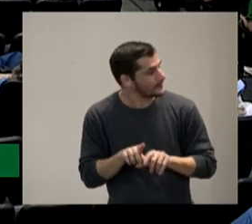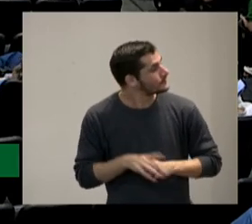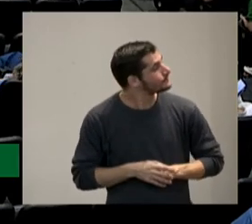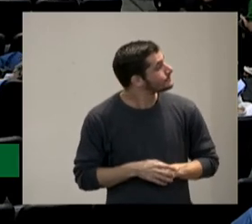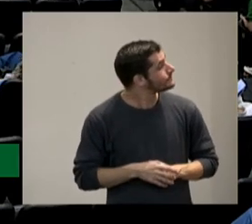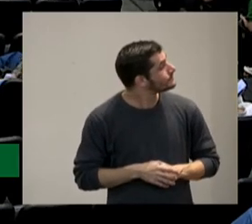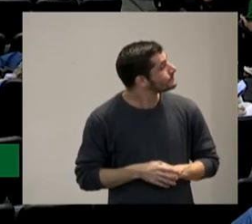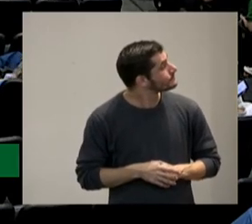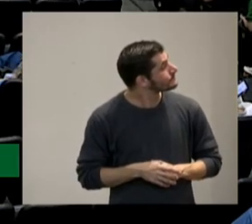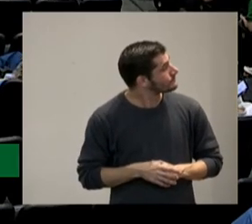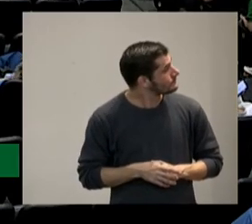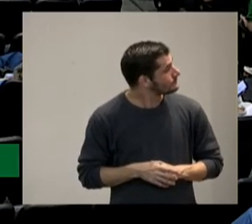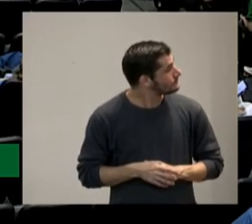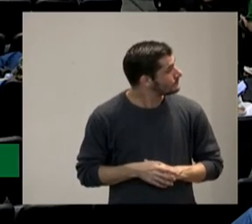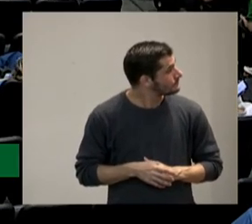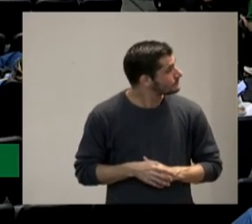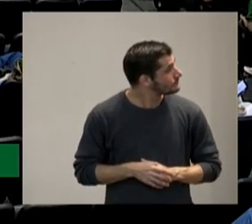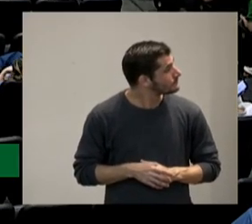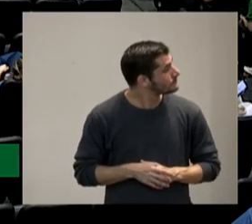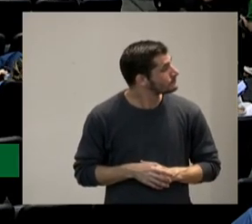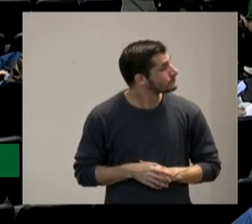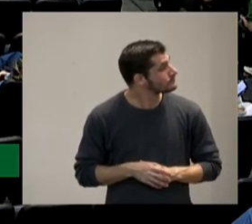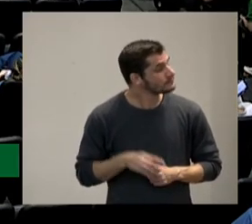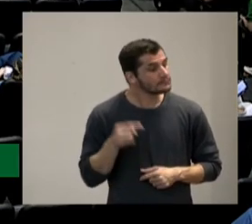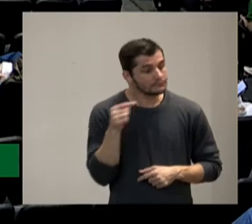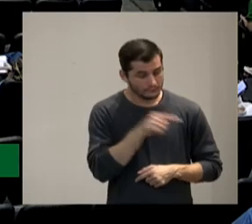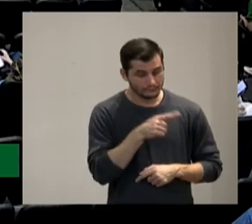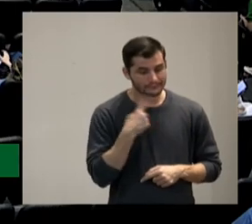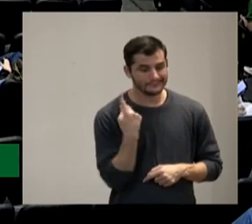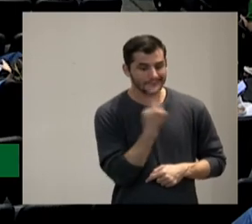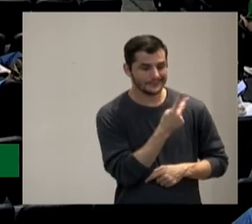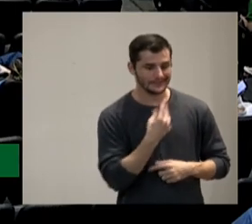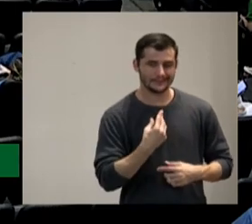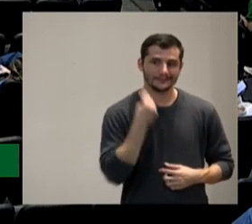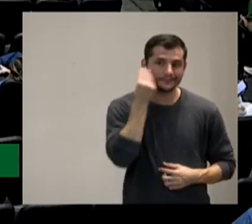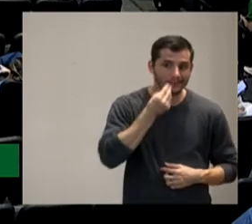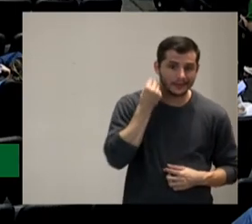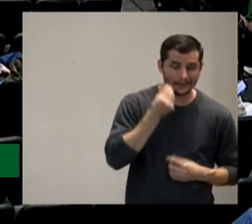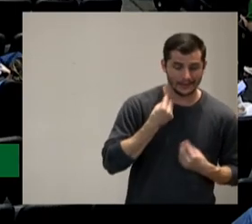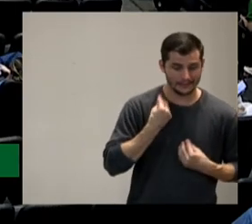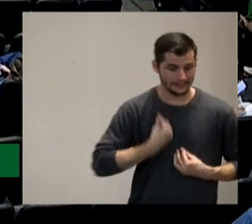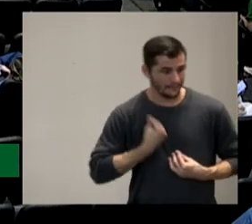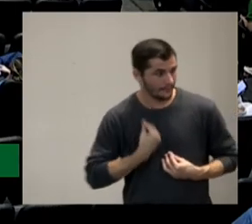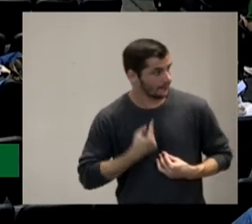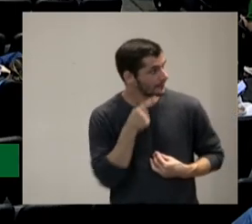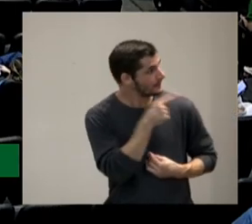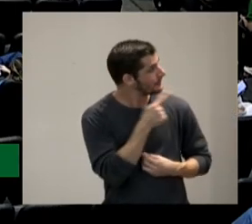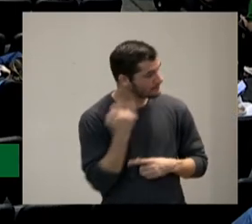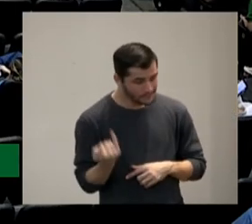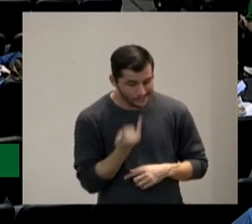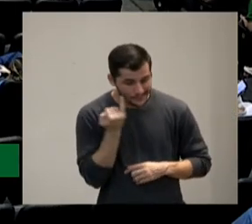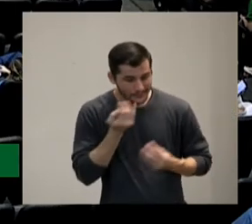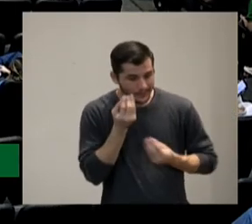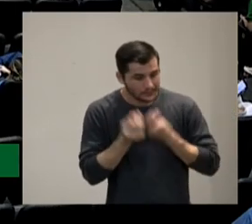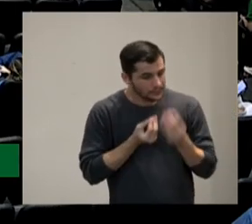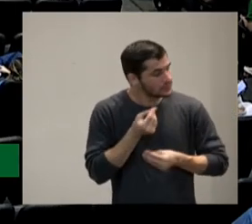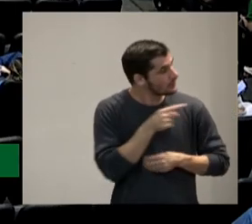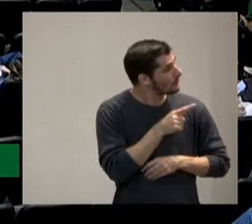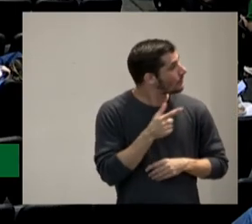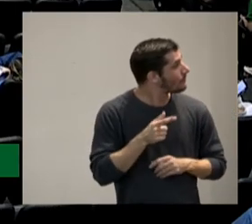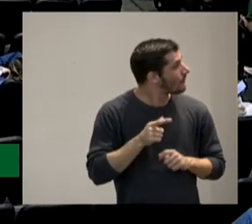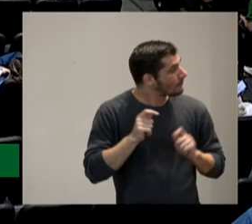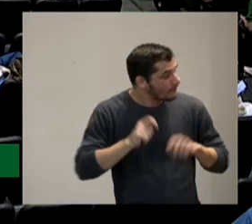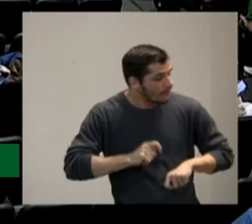e é aqui que eu falo que entra o meu lugar de fala aqui eu sou importante aqui eu consigo